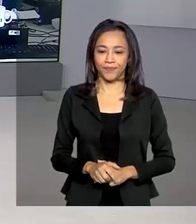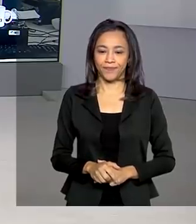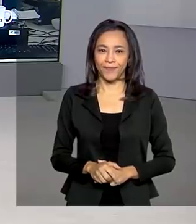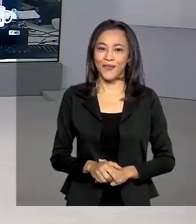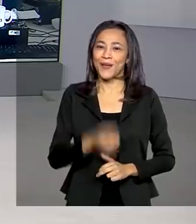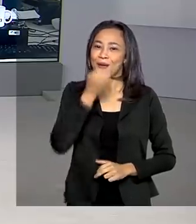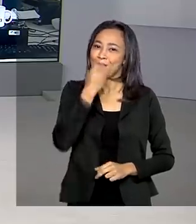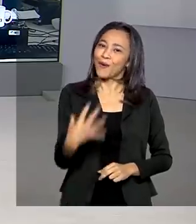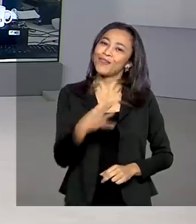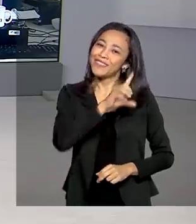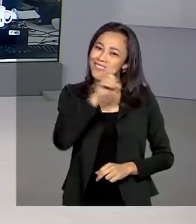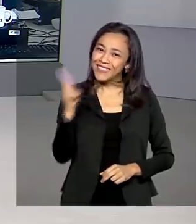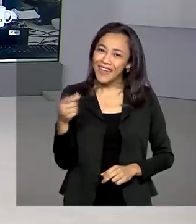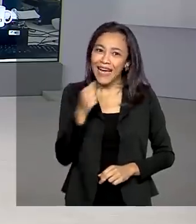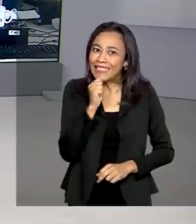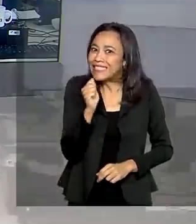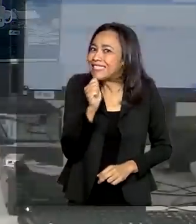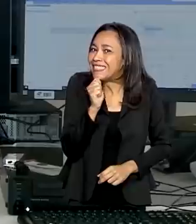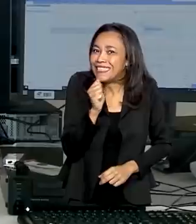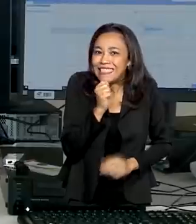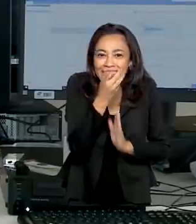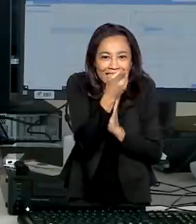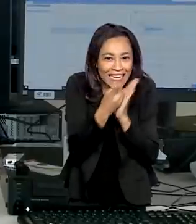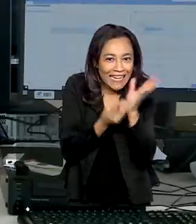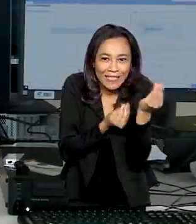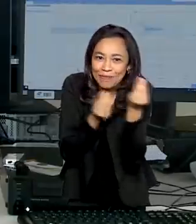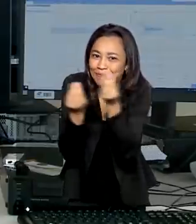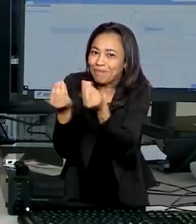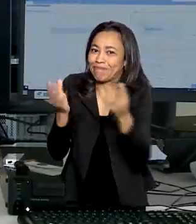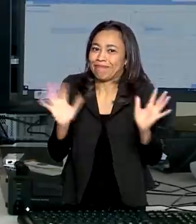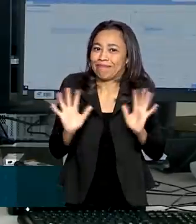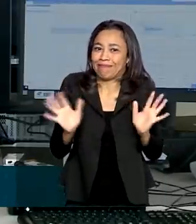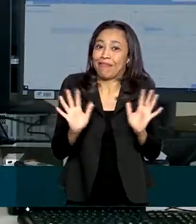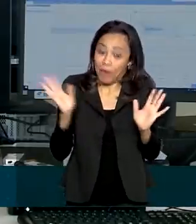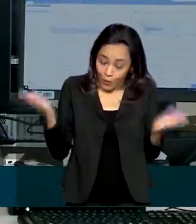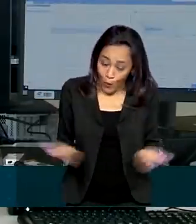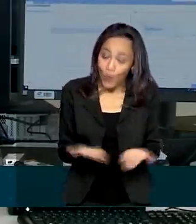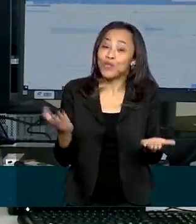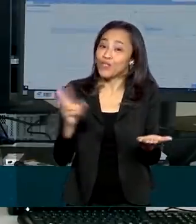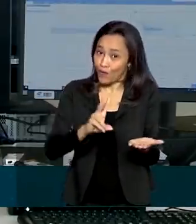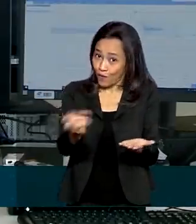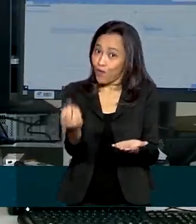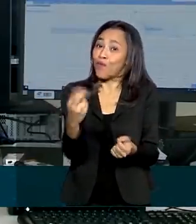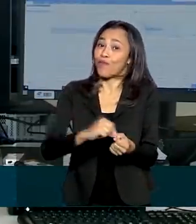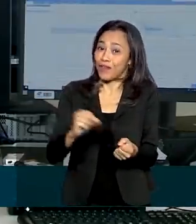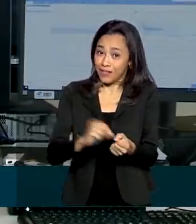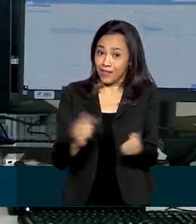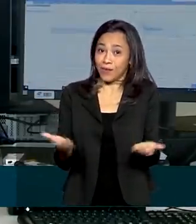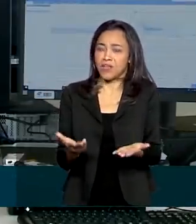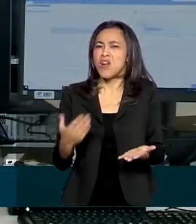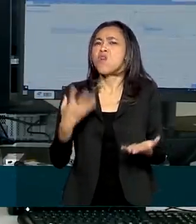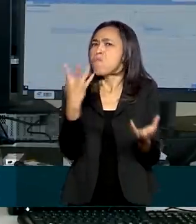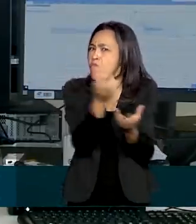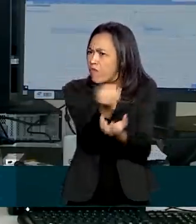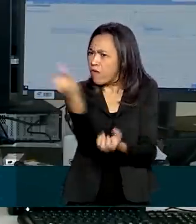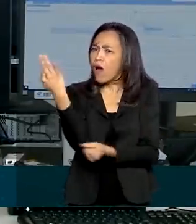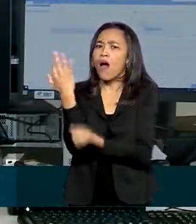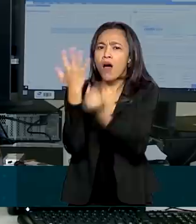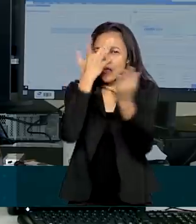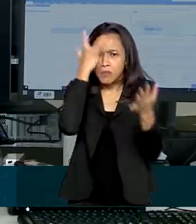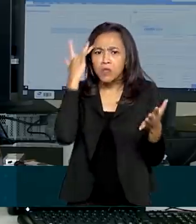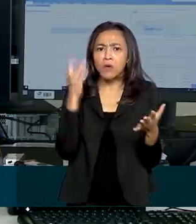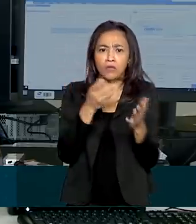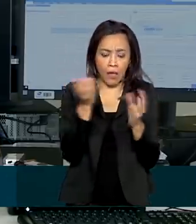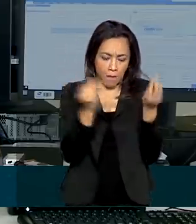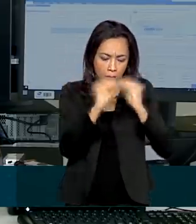Bom dia, Ana. Ainda não entreguei, mas farei isso hoje sem falta. Muita gente também deixou para a última hora, segundo os